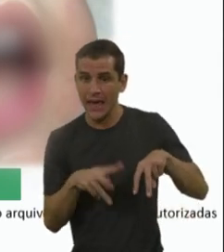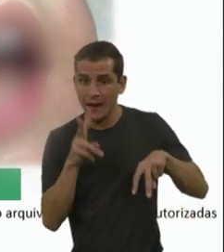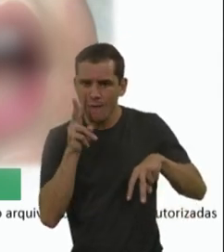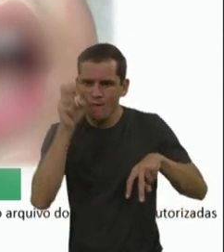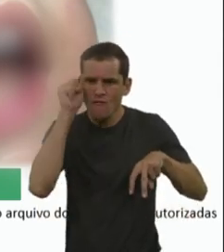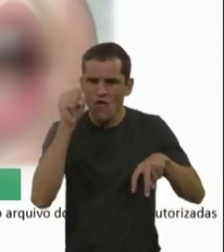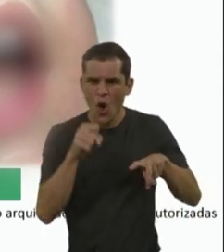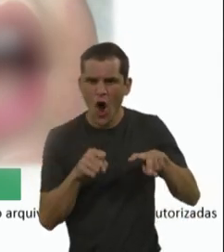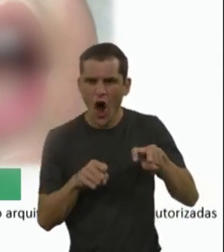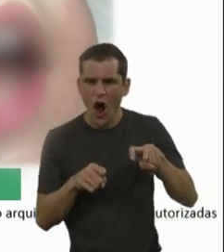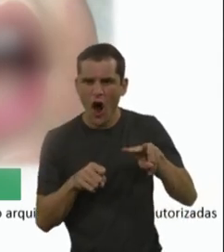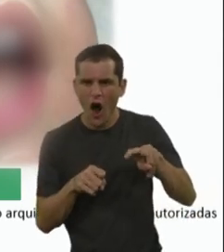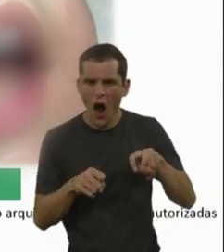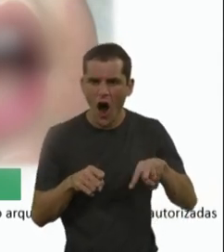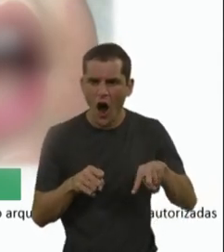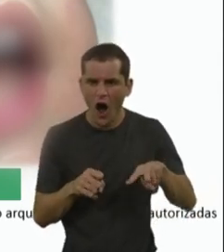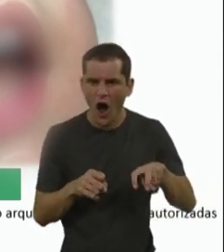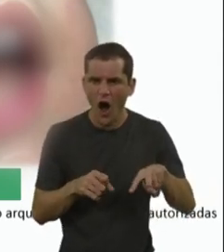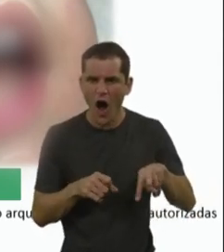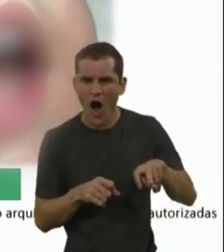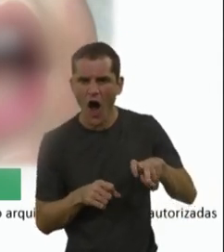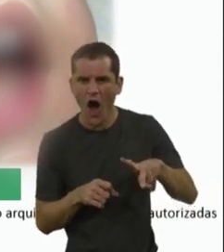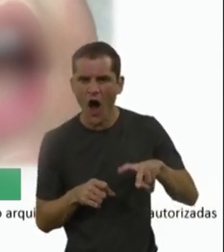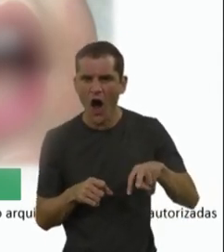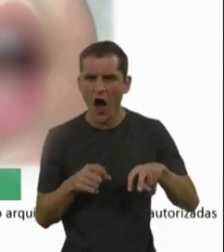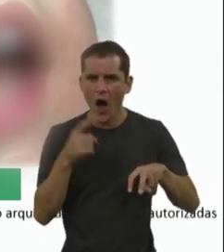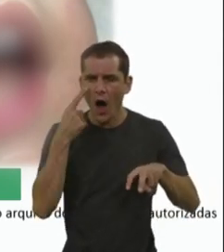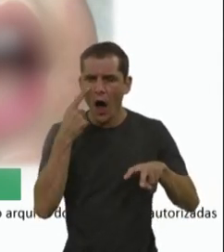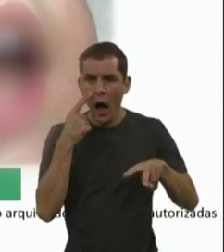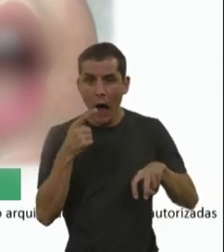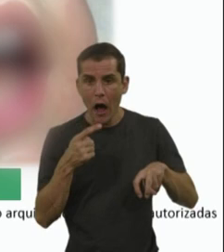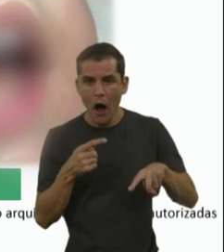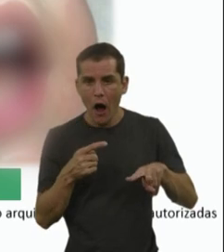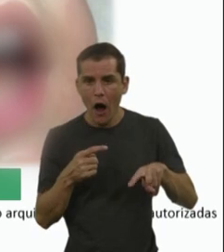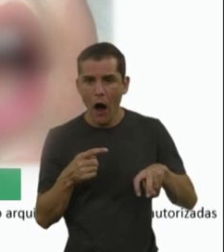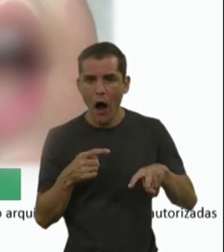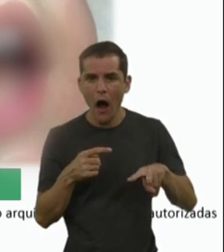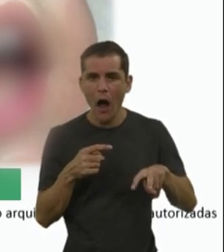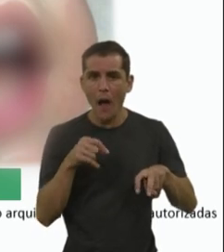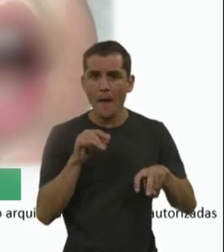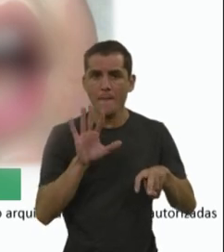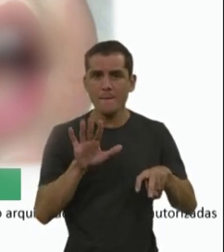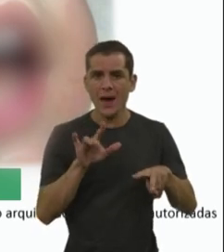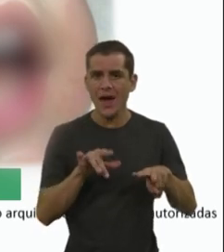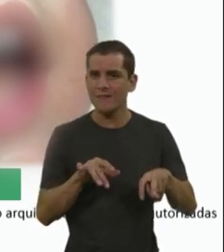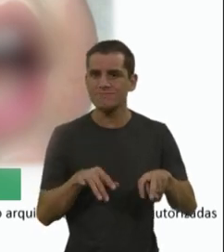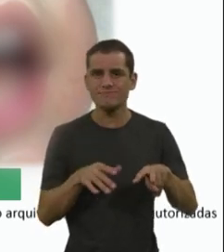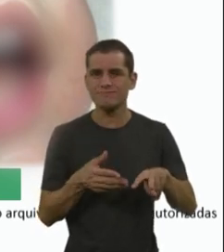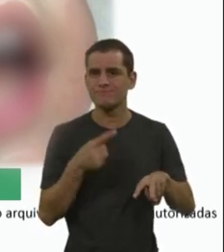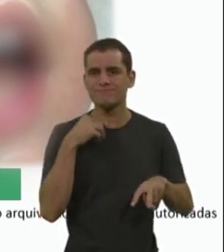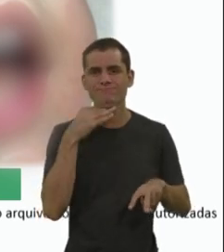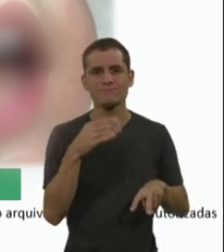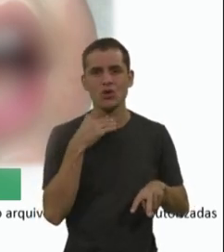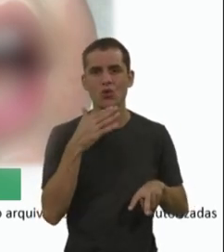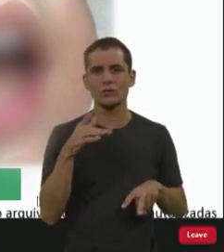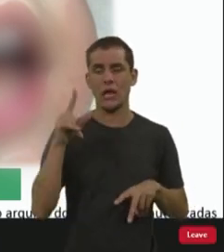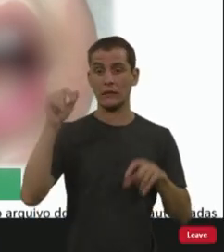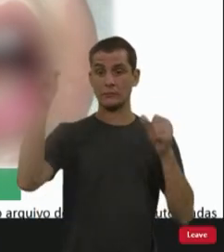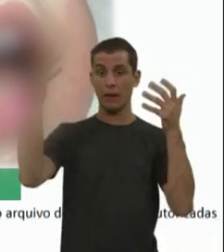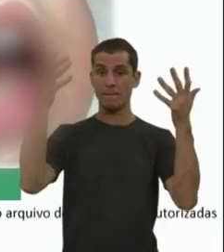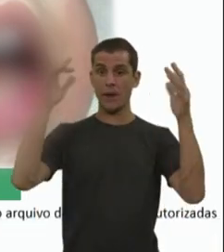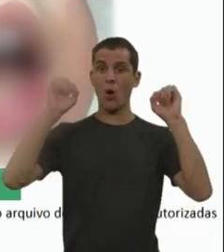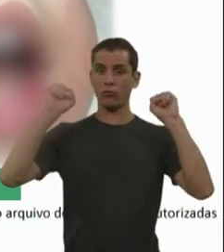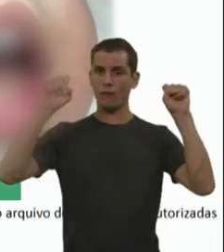consegue erguer, né? Um pouquinho quanto a gravidade dos membros superiores, mas os membros inferiores, uma força bem reduzida sem